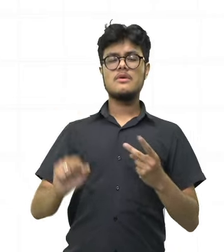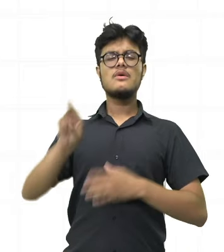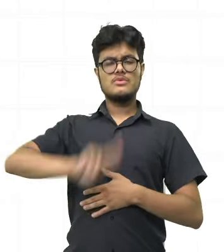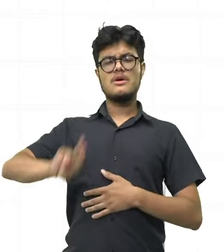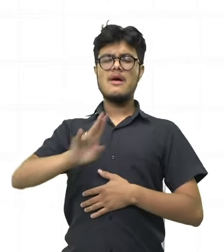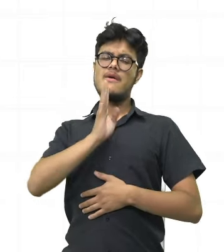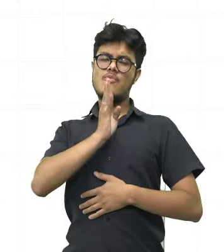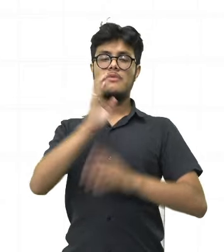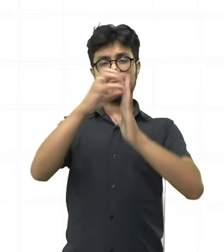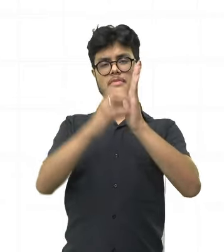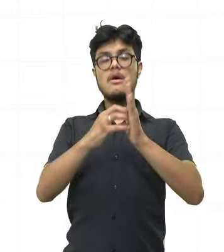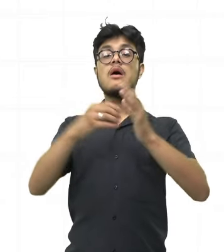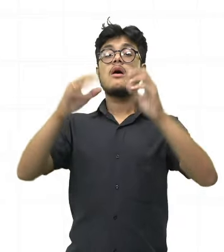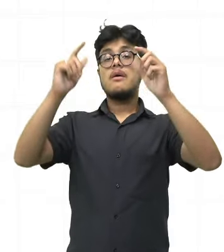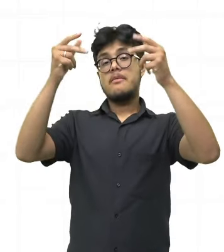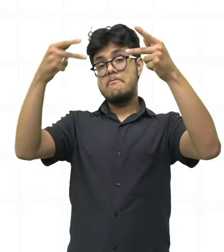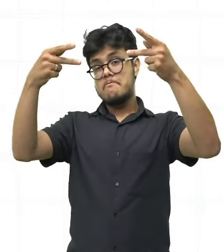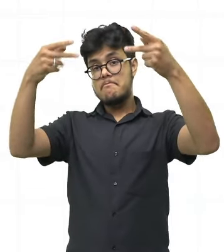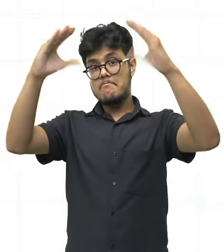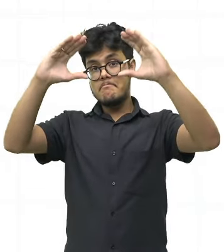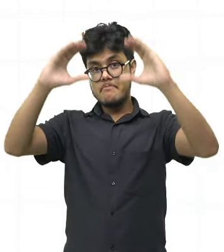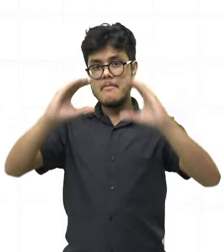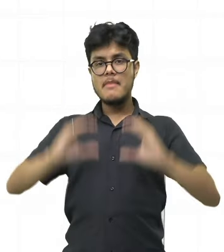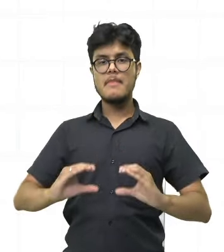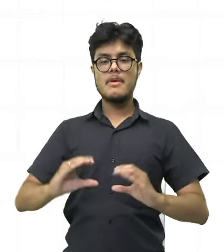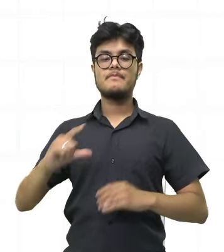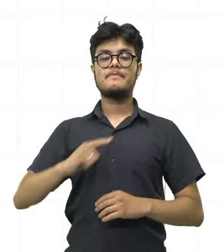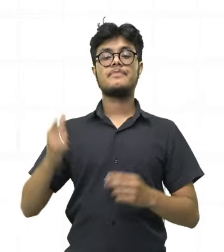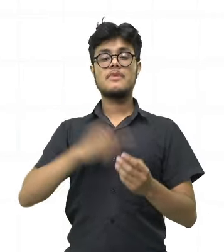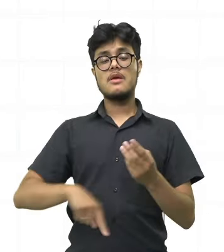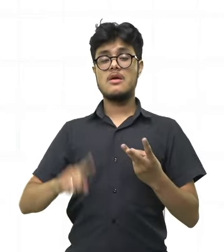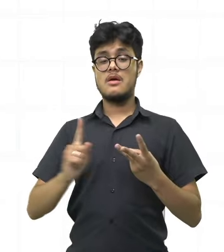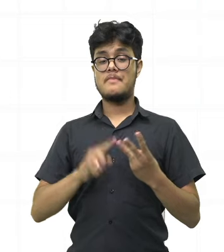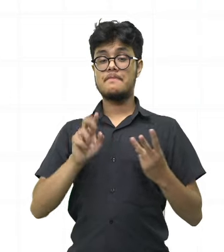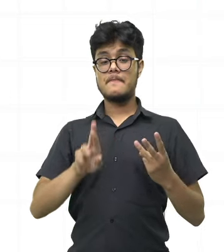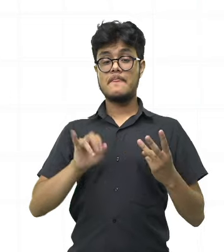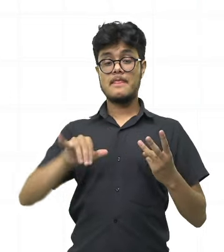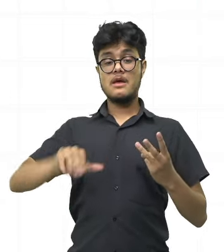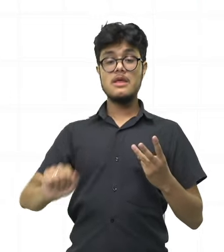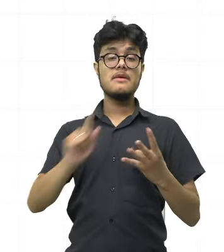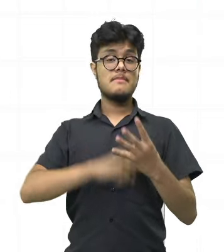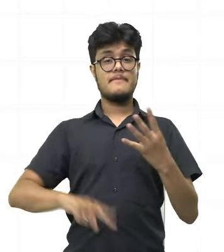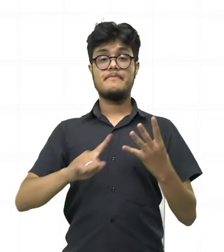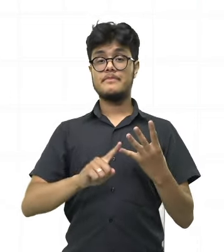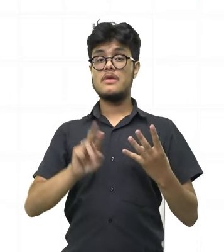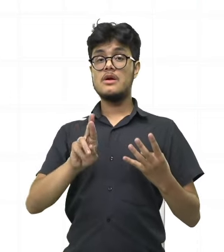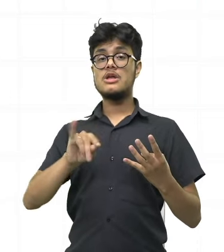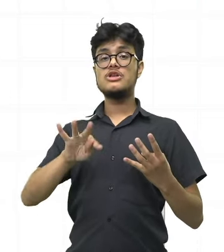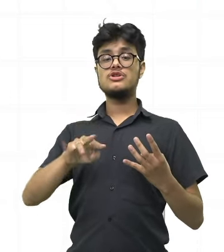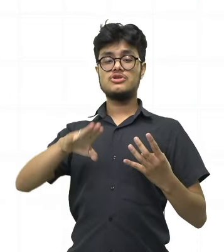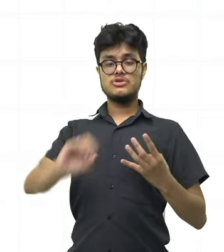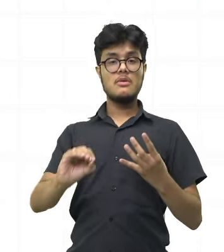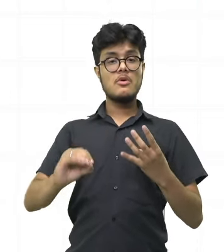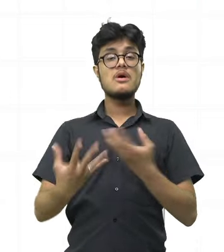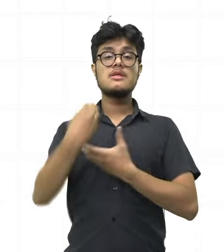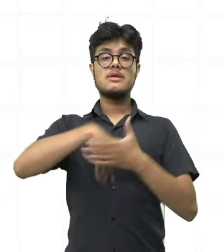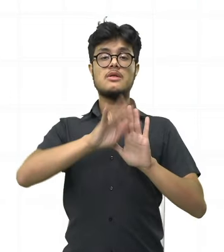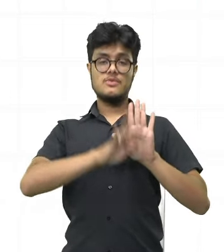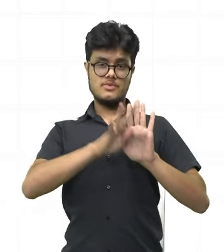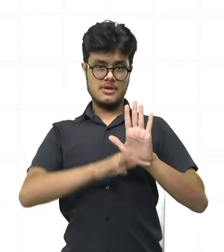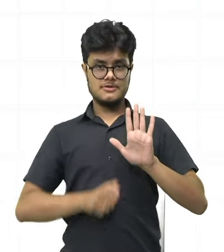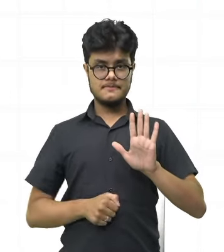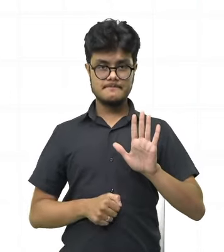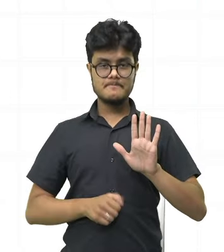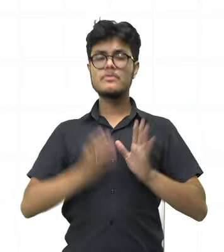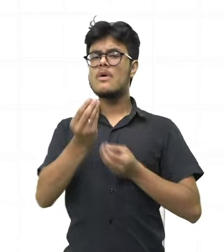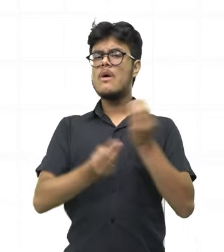né? Já todo mundo sabe. Nós vamos ter a rima, nós vamos ter também o ritmo dentro do nosso poema.